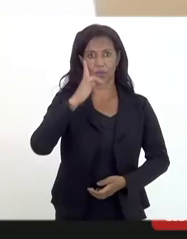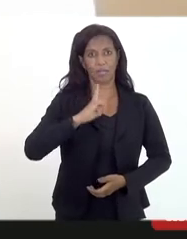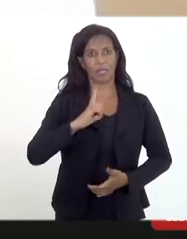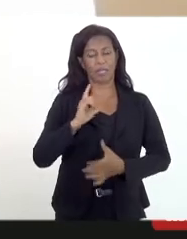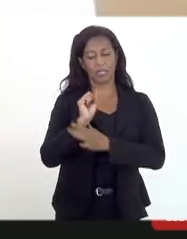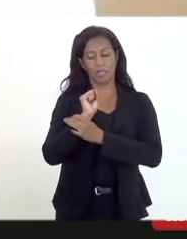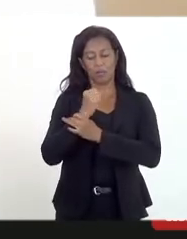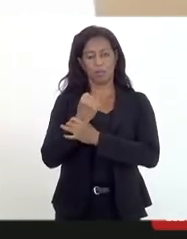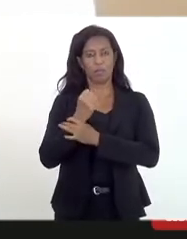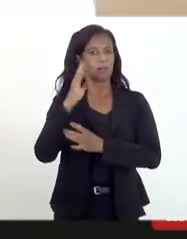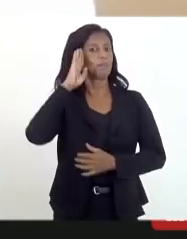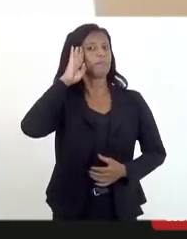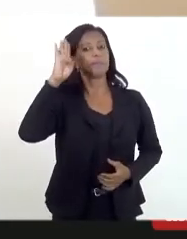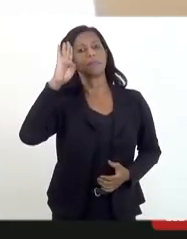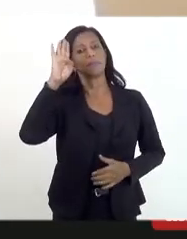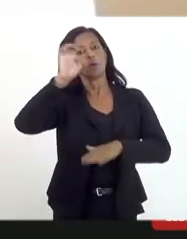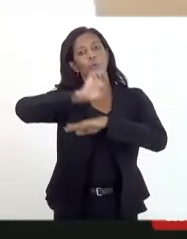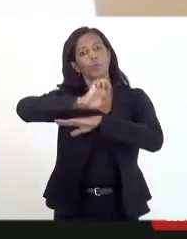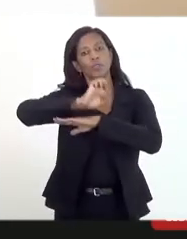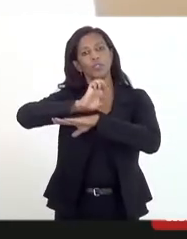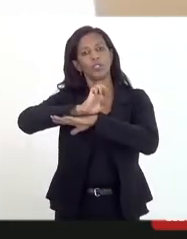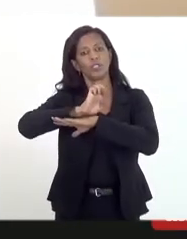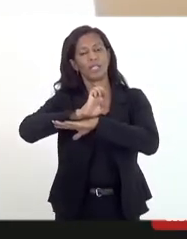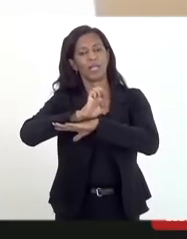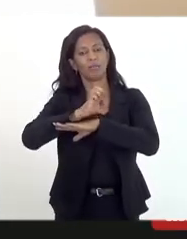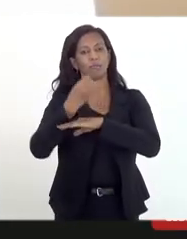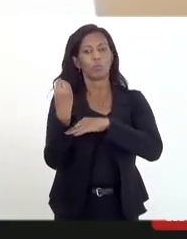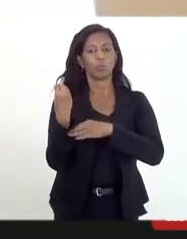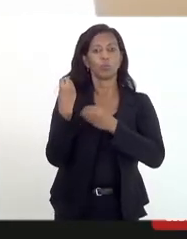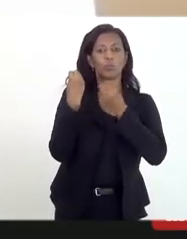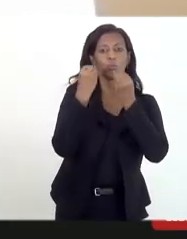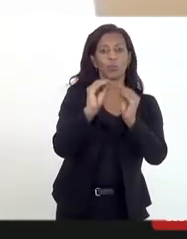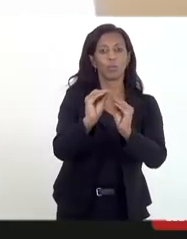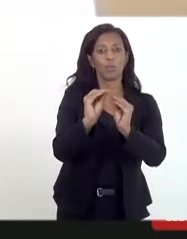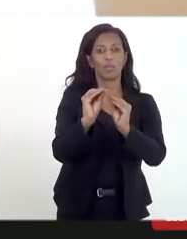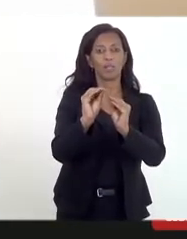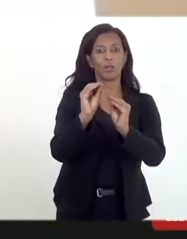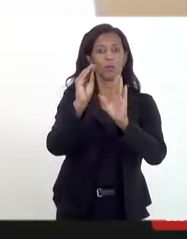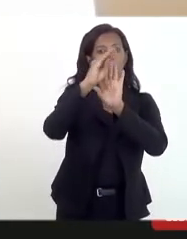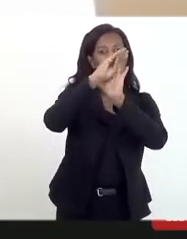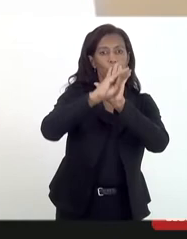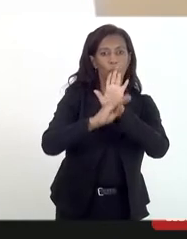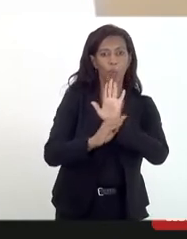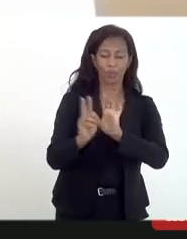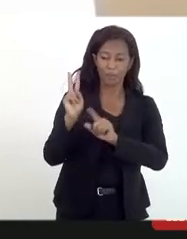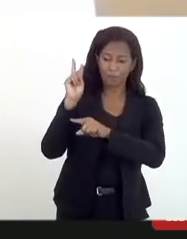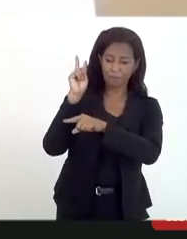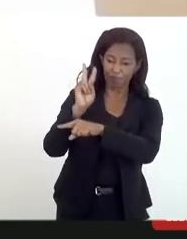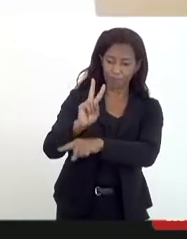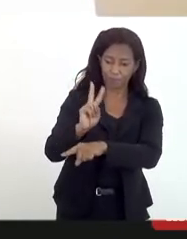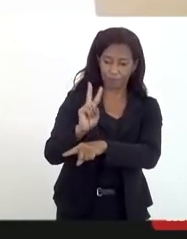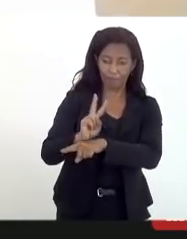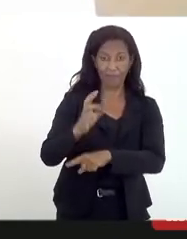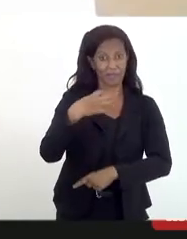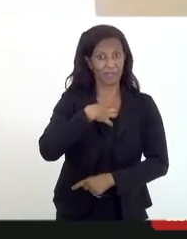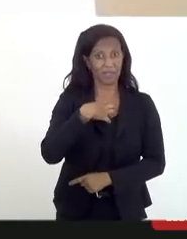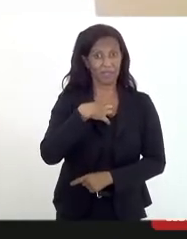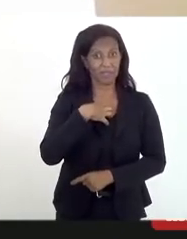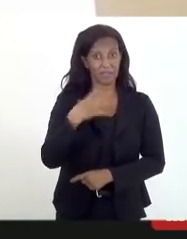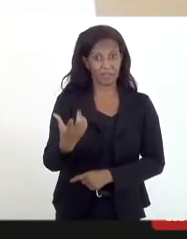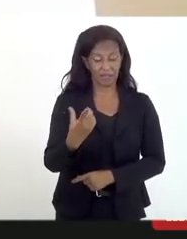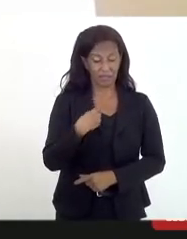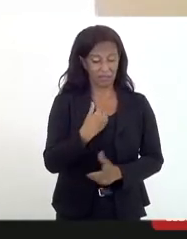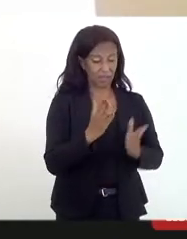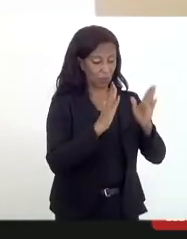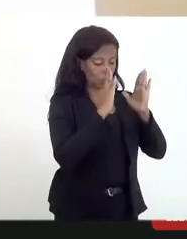é fundamental que o Estado traga a provisão de programas de proteção. E, nesse sentido, nós temos, saindo